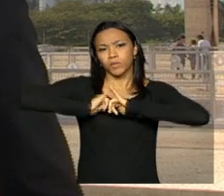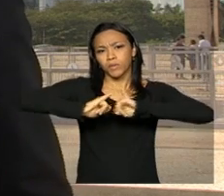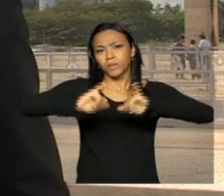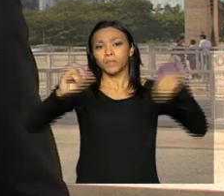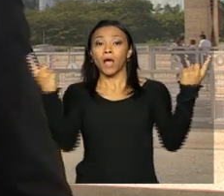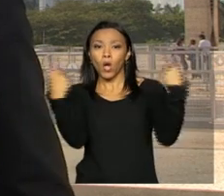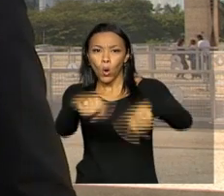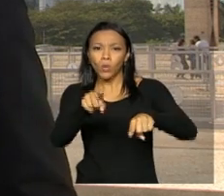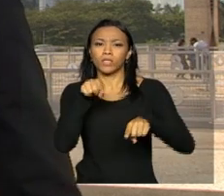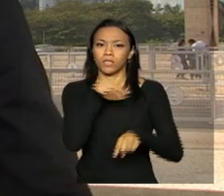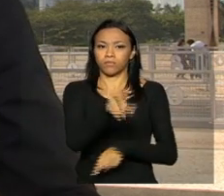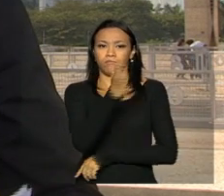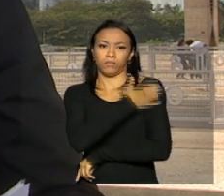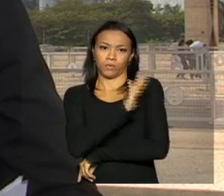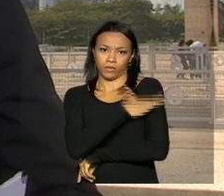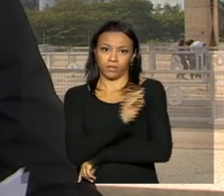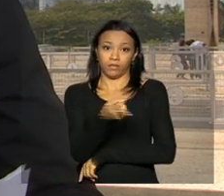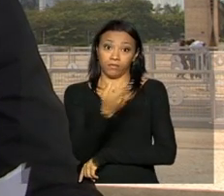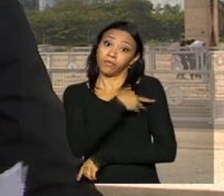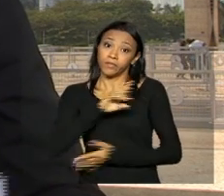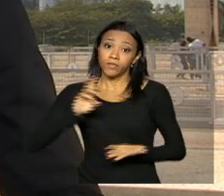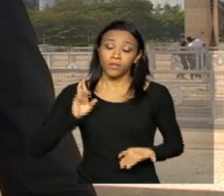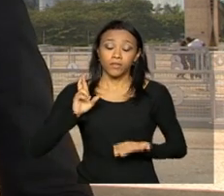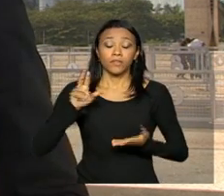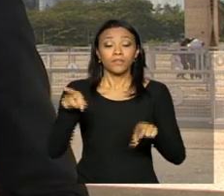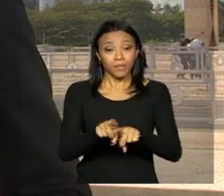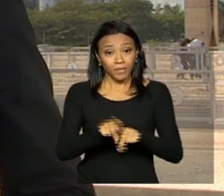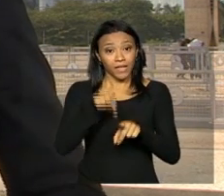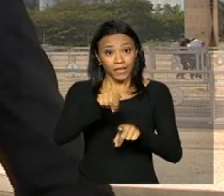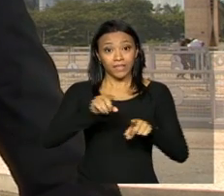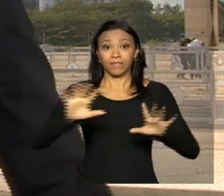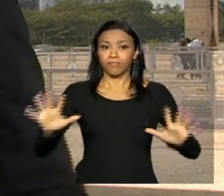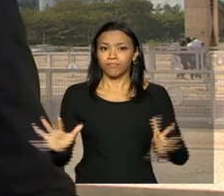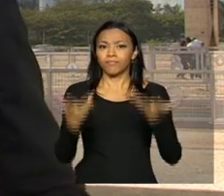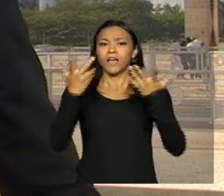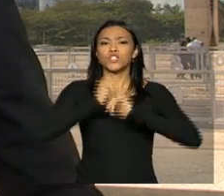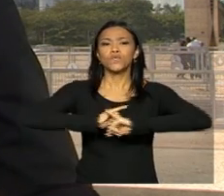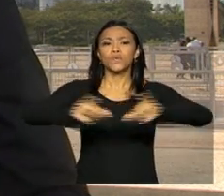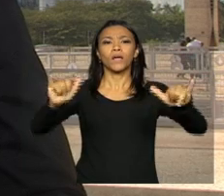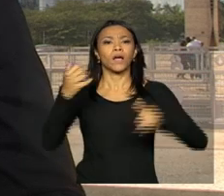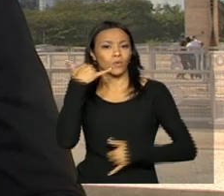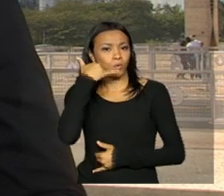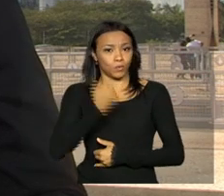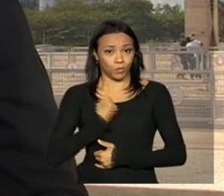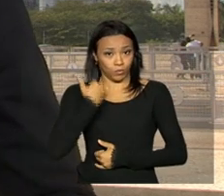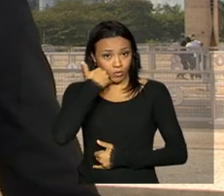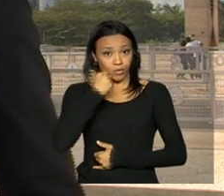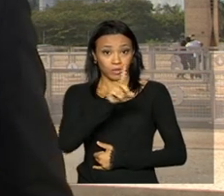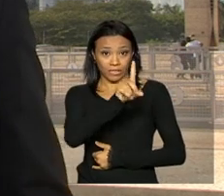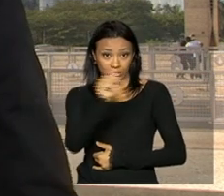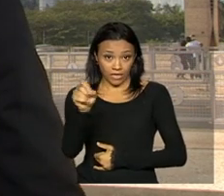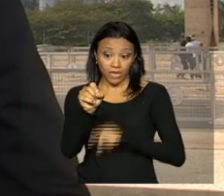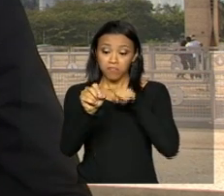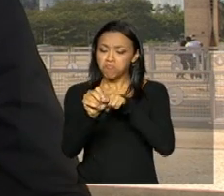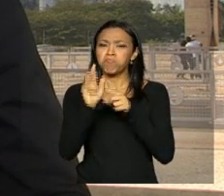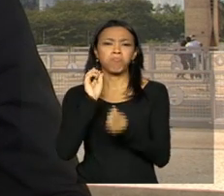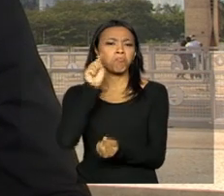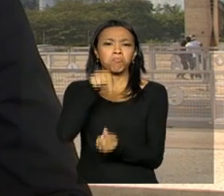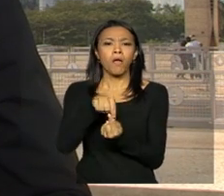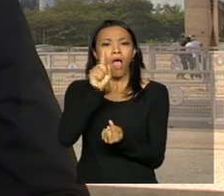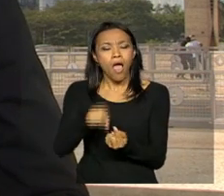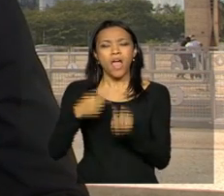à discriminação religiosa. O evento vai servir também para divulgar o Disque 100. Esse número é usado para